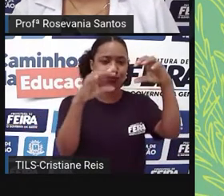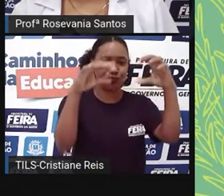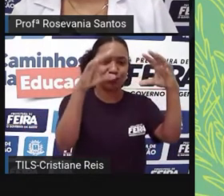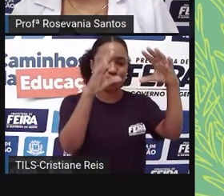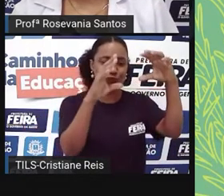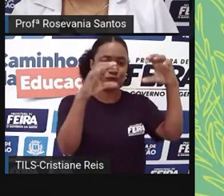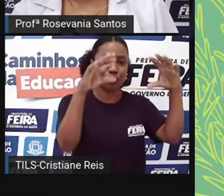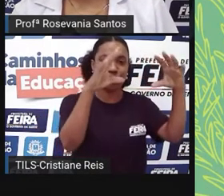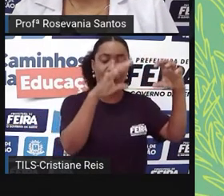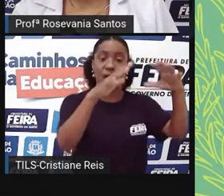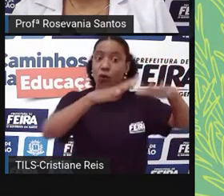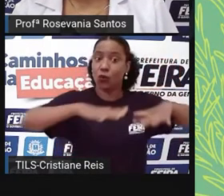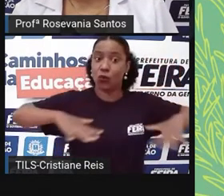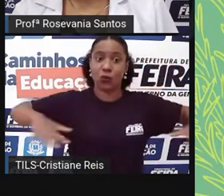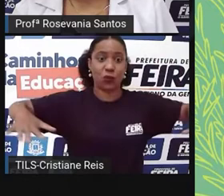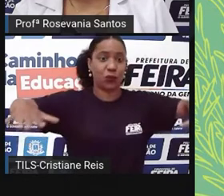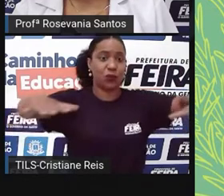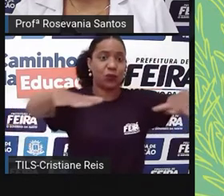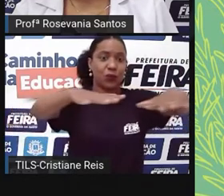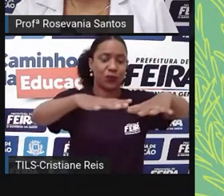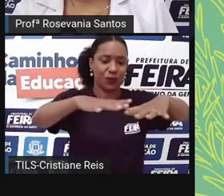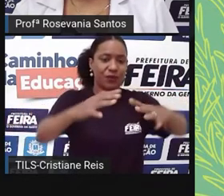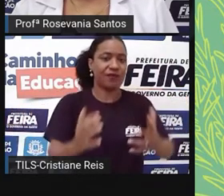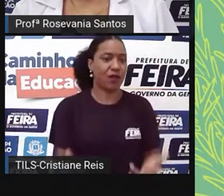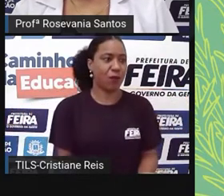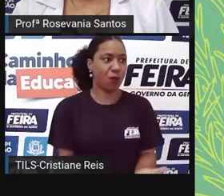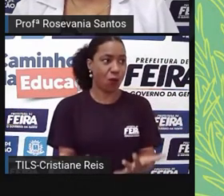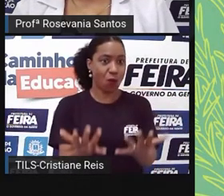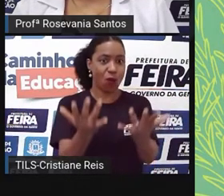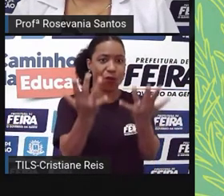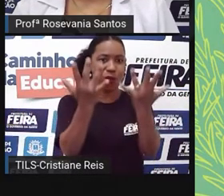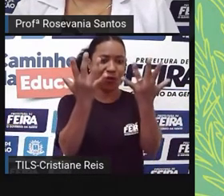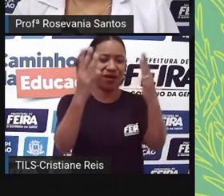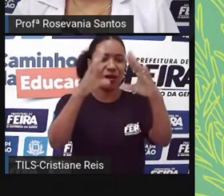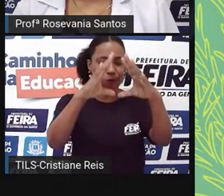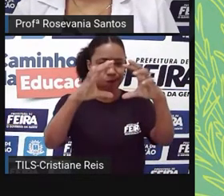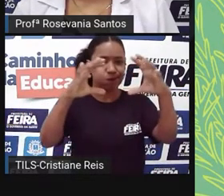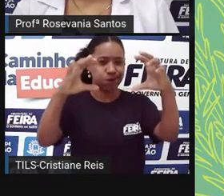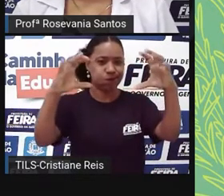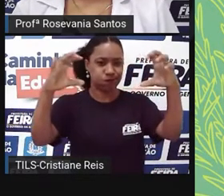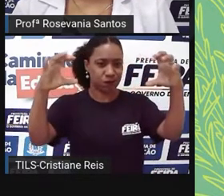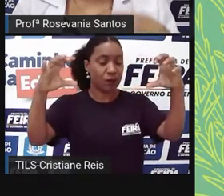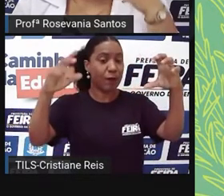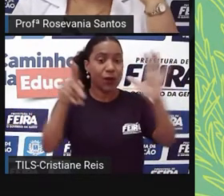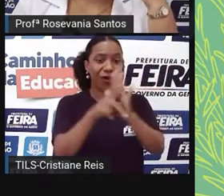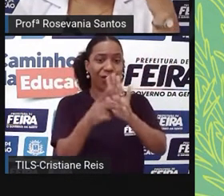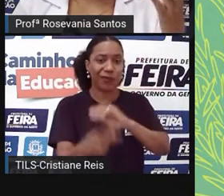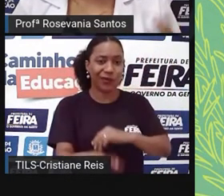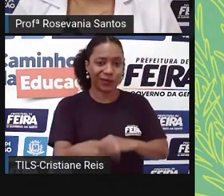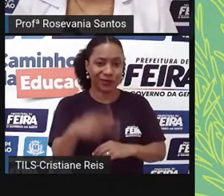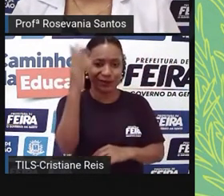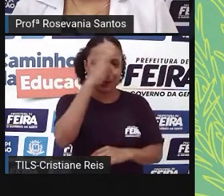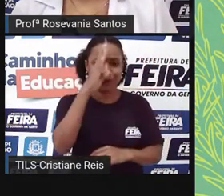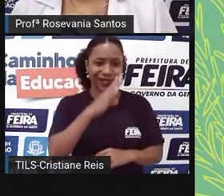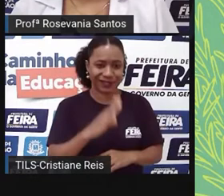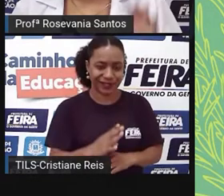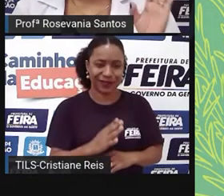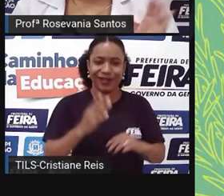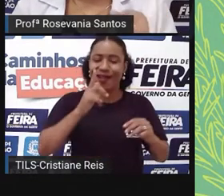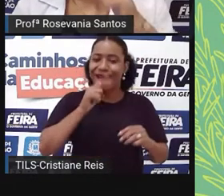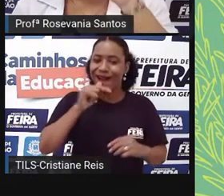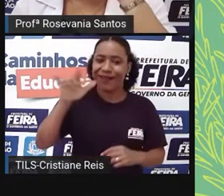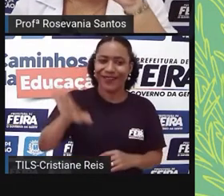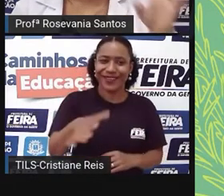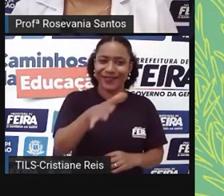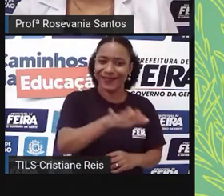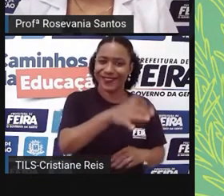no Oceano Atlântico, né, que é o oceano que banha a costa brasileira, né, esses mais de 8 mil quilômetros de litoral que dá praias belíssimas para a gente, mas bora